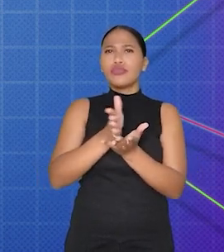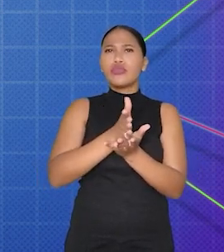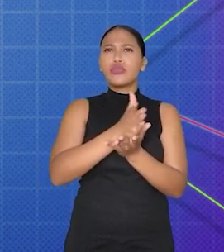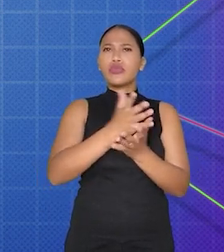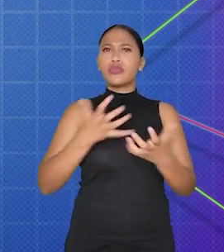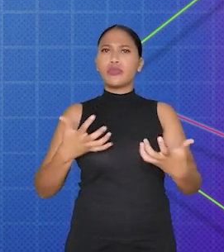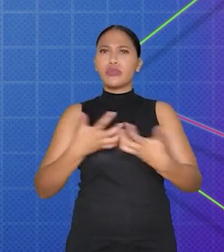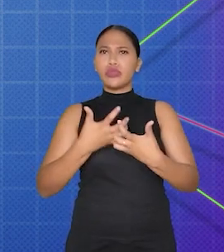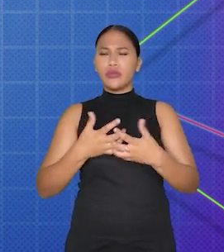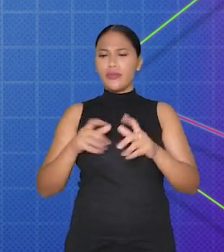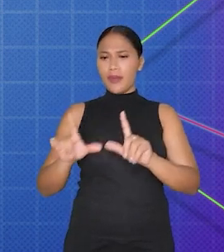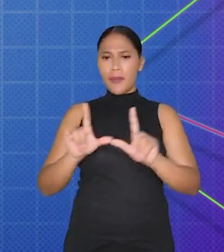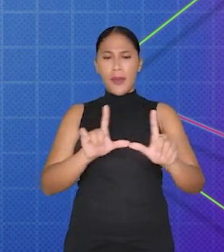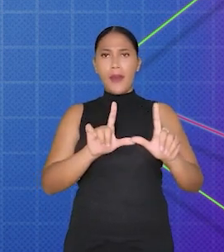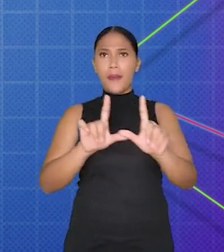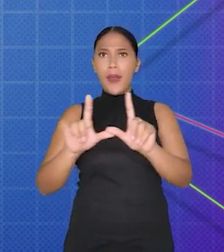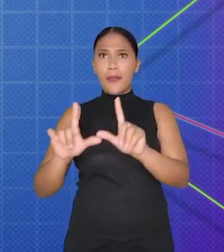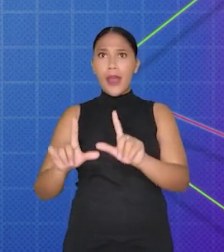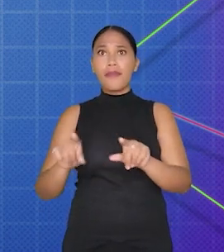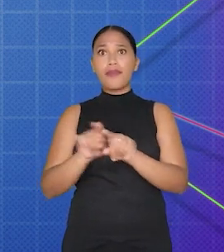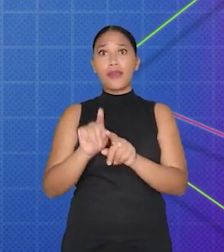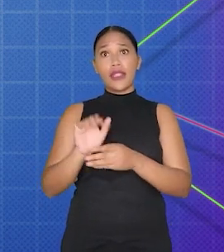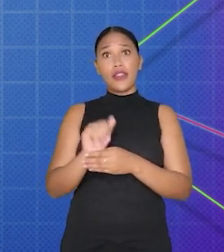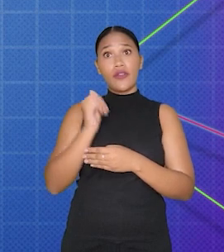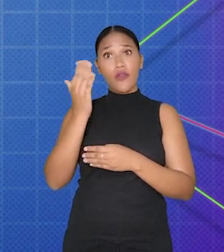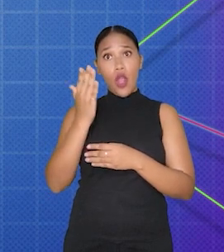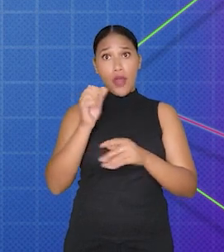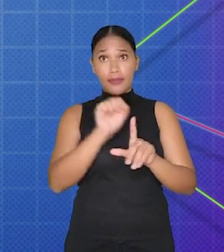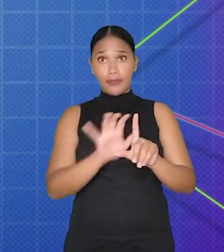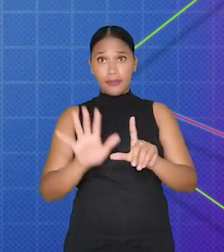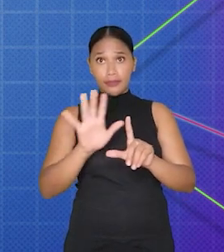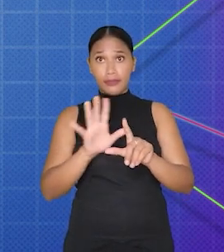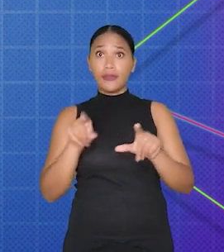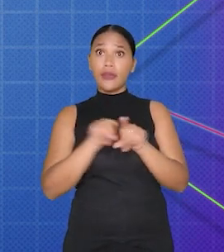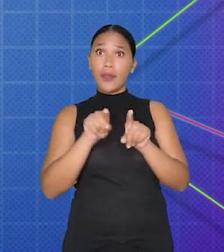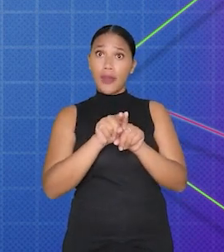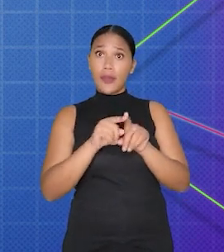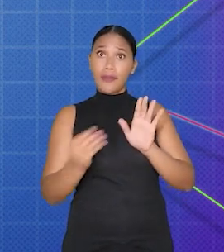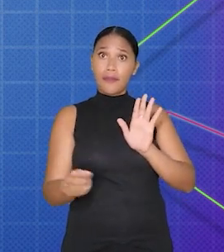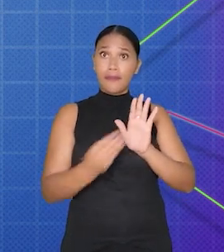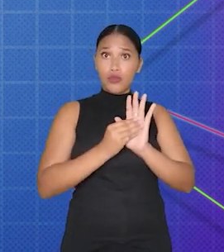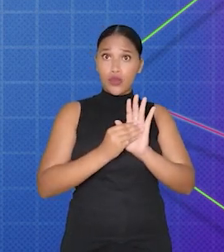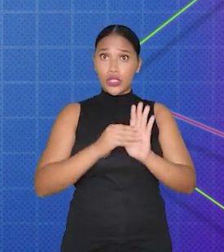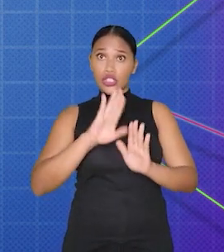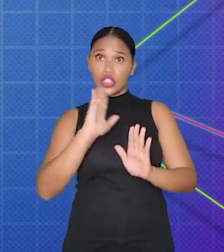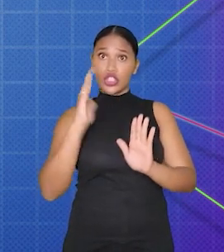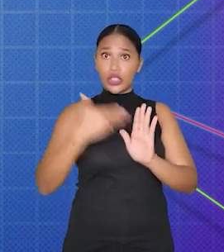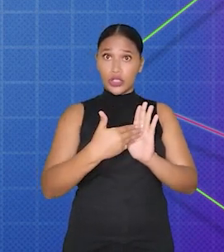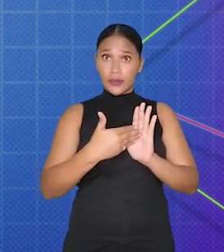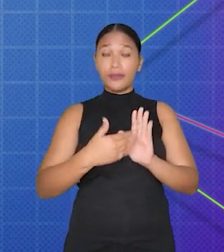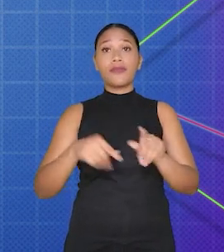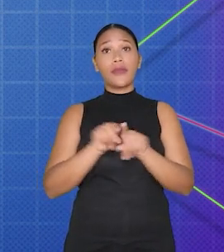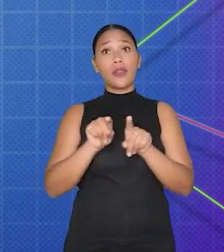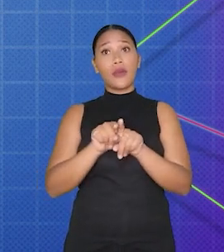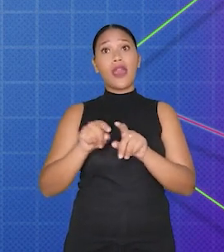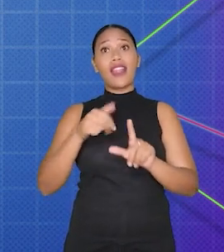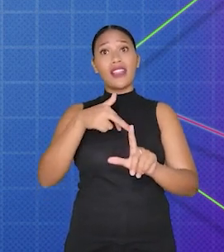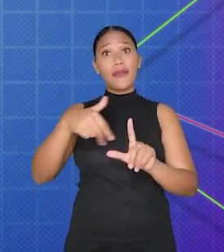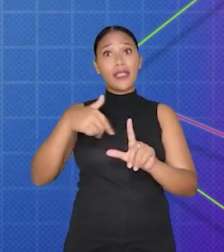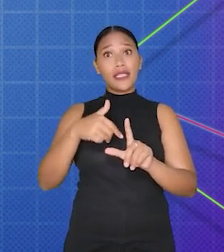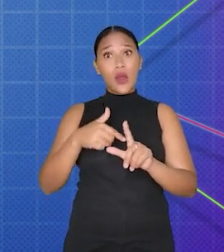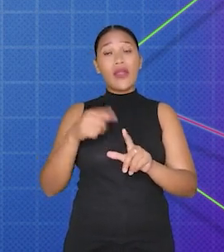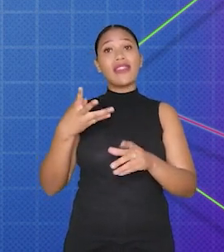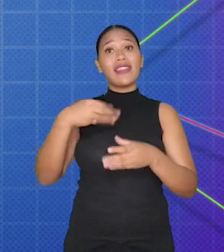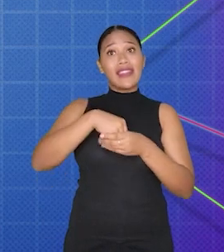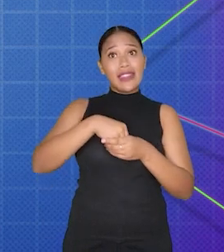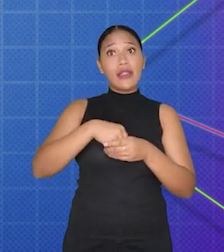opções para a integração de imagens, como a importação de imagens externas, a criação de gráficos vetoriais diretamente no Construct e a